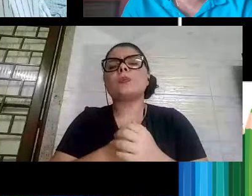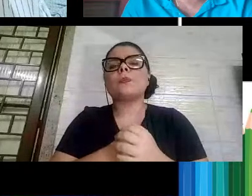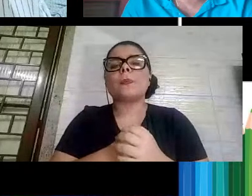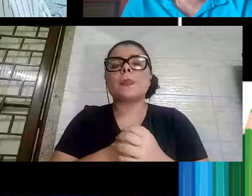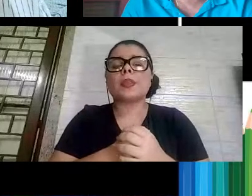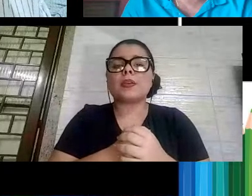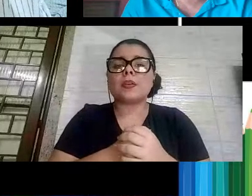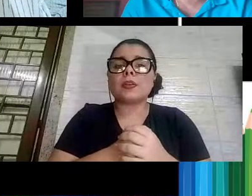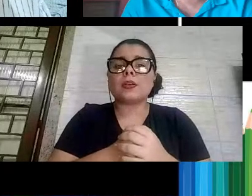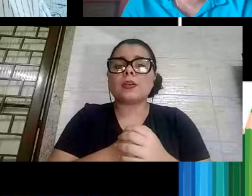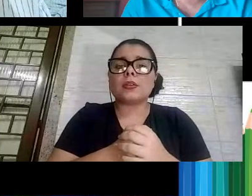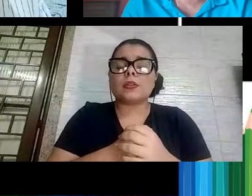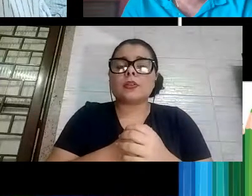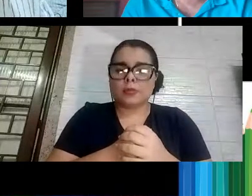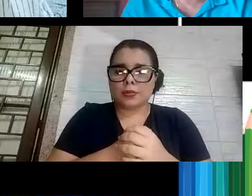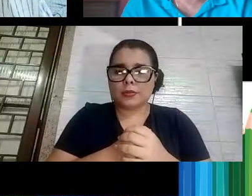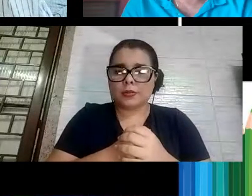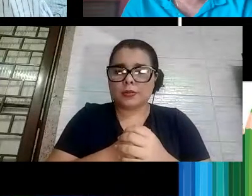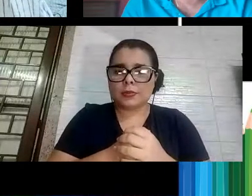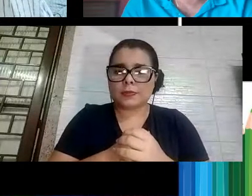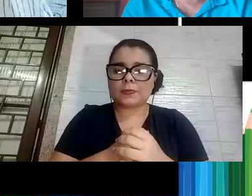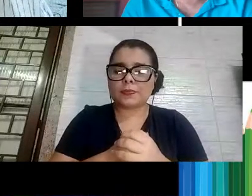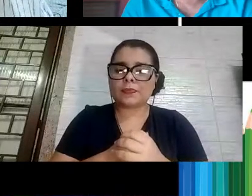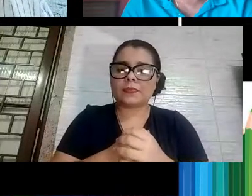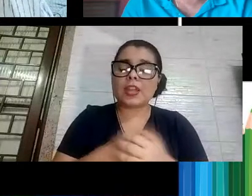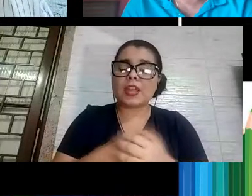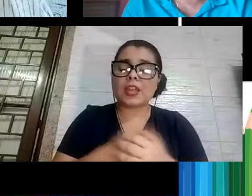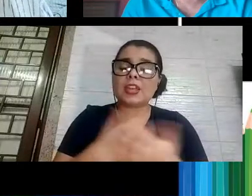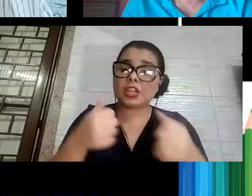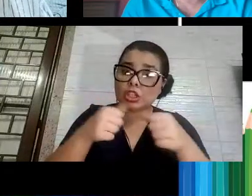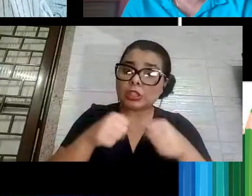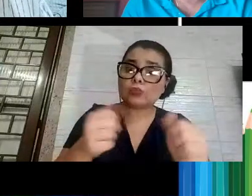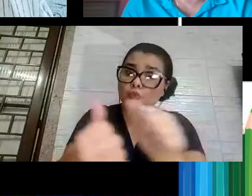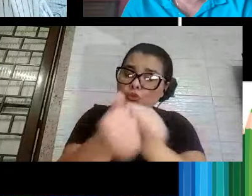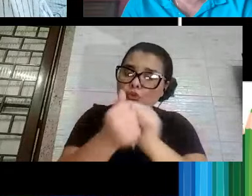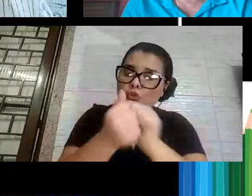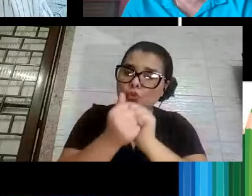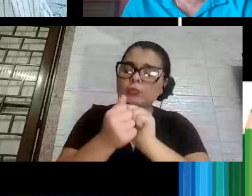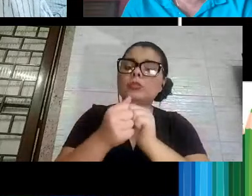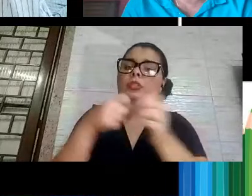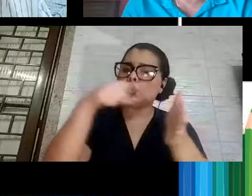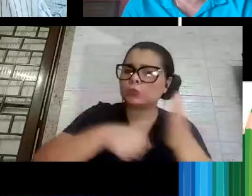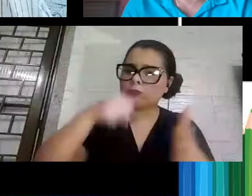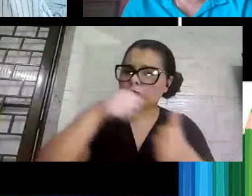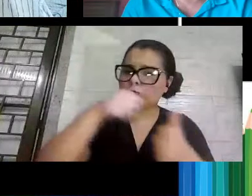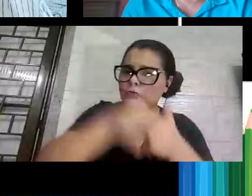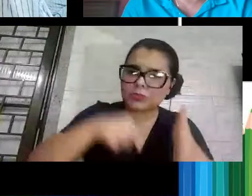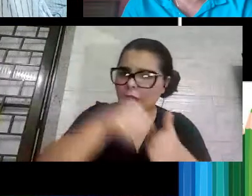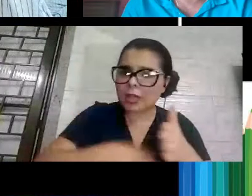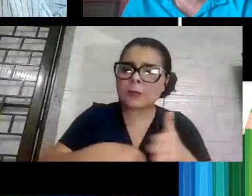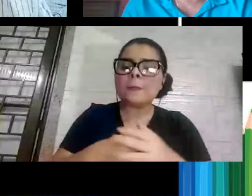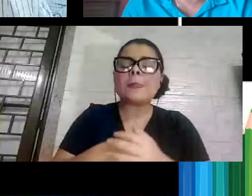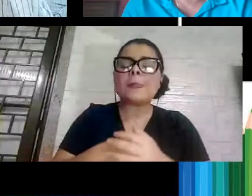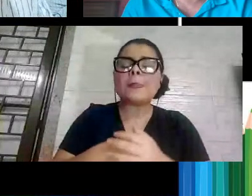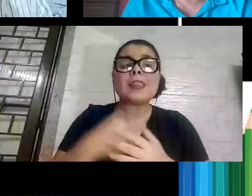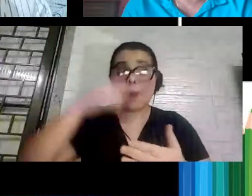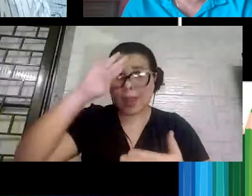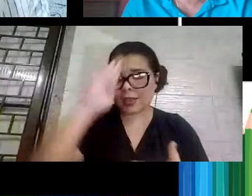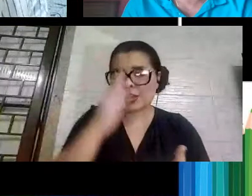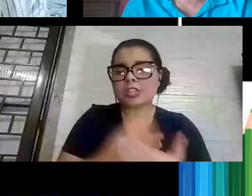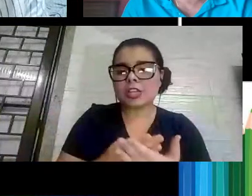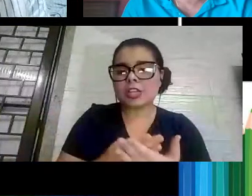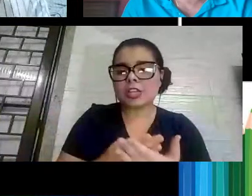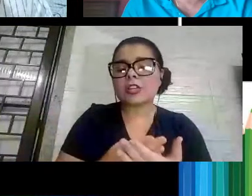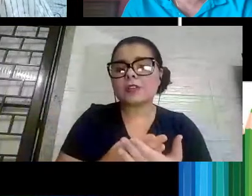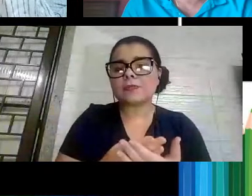que estiveram, que estiveram, estão e estarão conosco na luta, porque é aquela máxima que eu acredito que o professor Helder entende muito